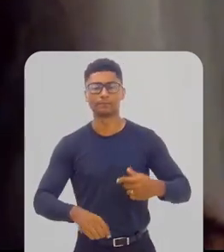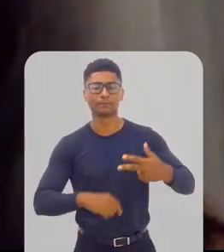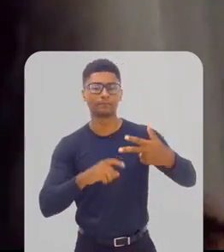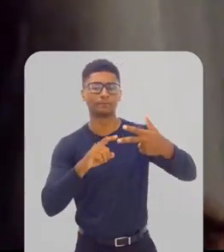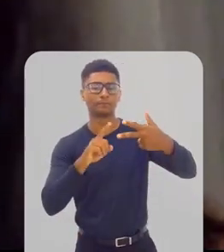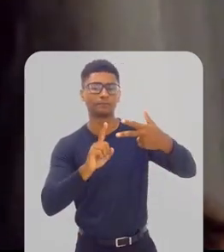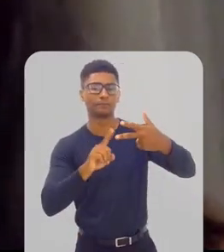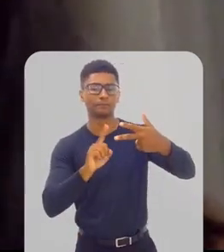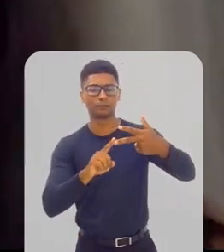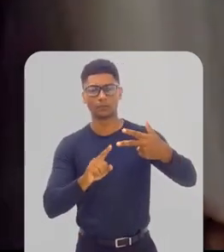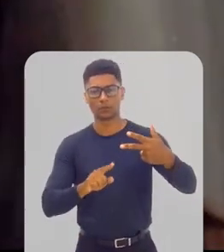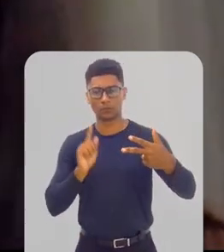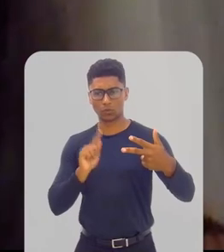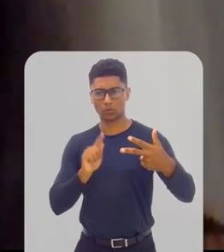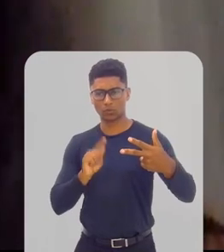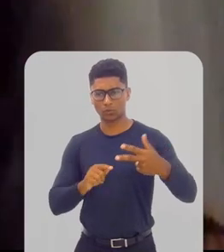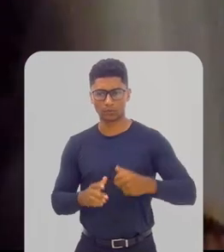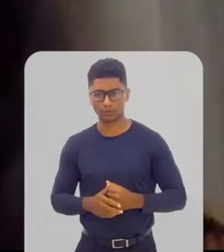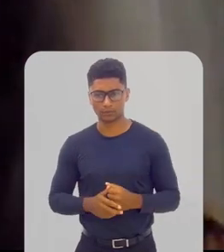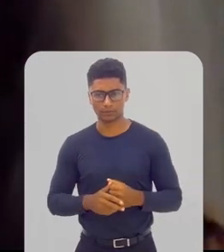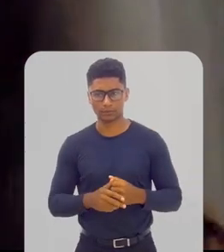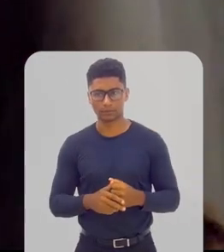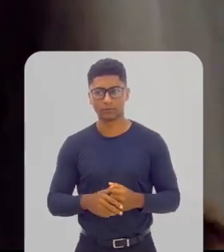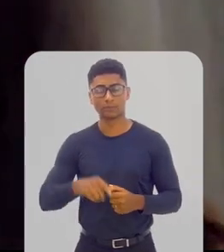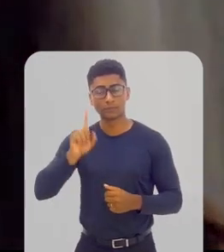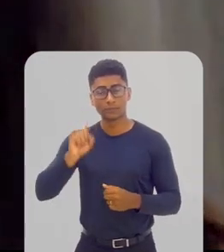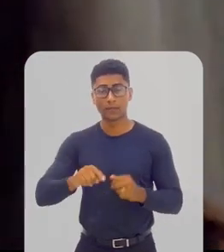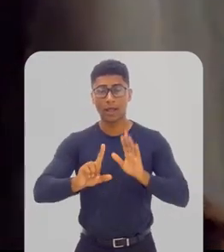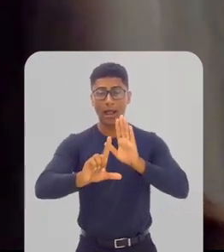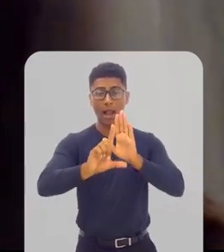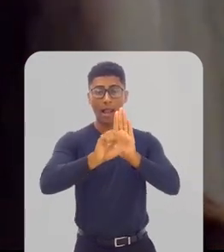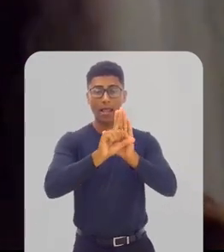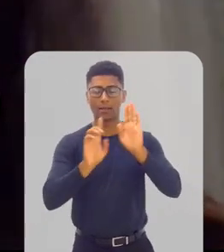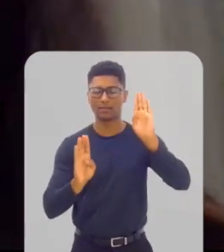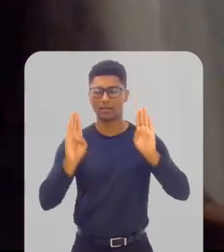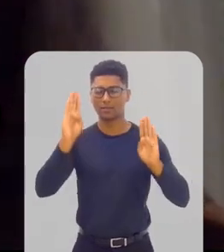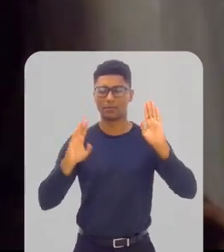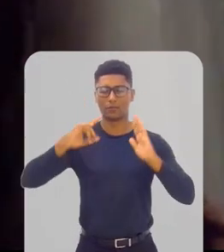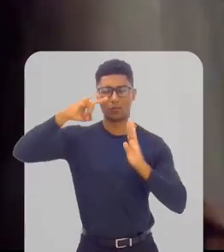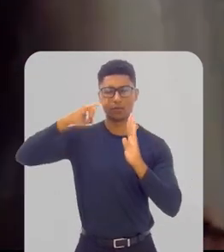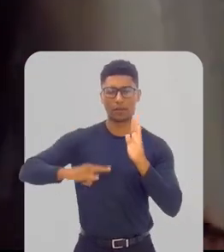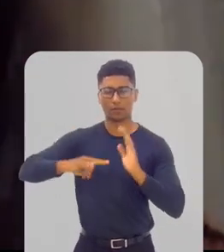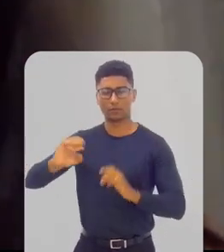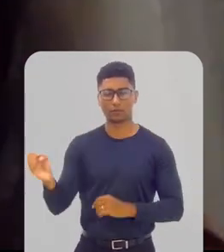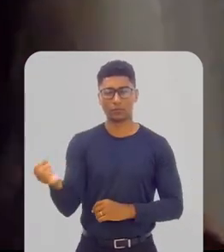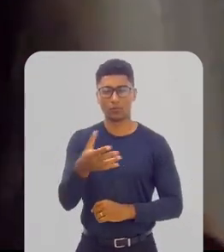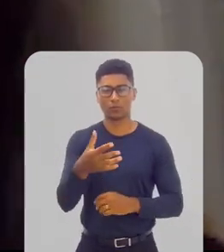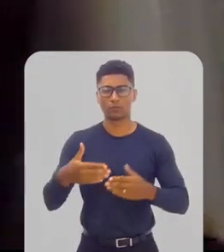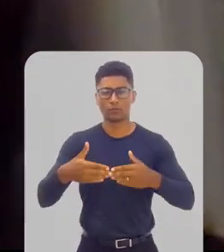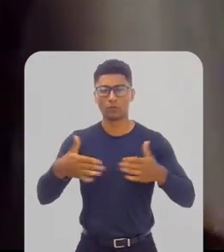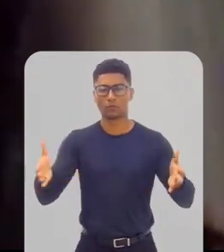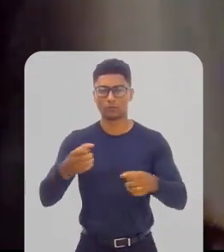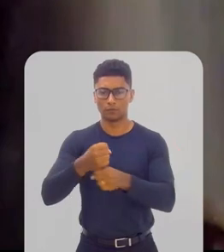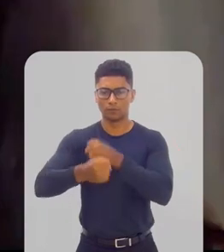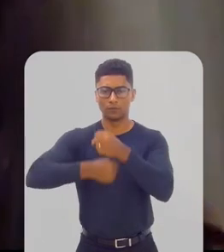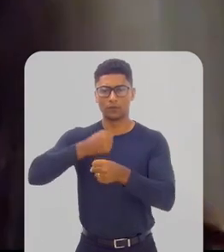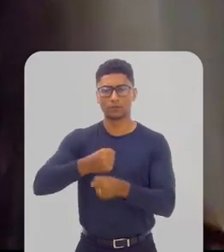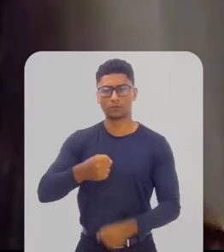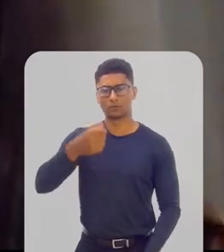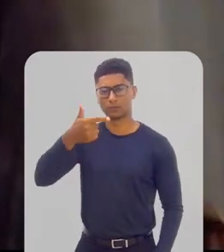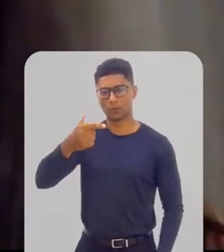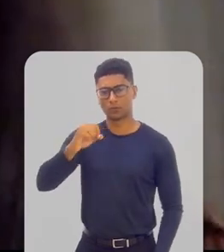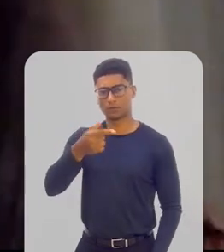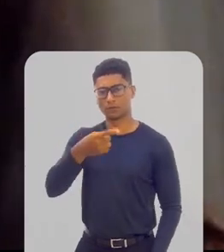terceiro ponto que eu destacaria diz respeito à entrada em vigor da nova lei de licitações e contratos, cuja vigência se inicia em 2023